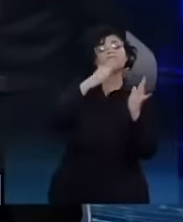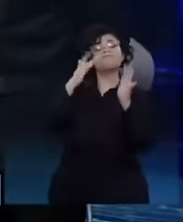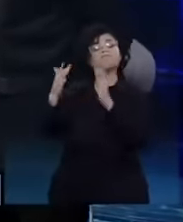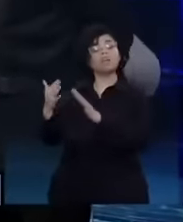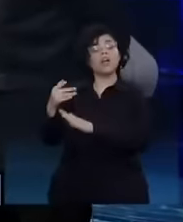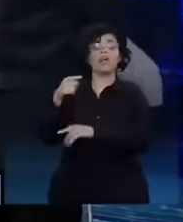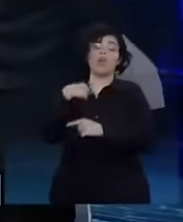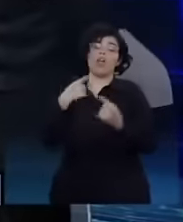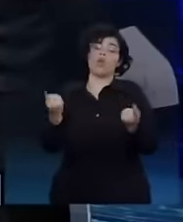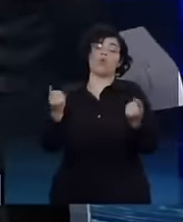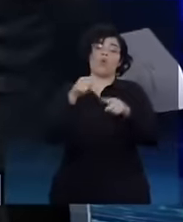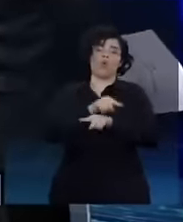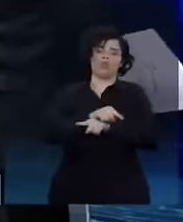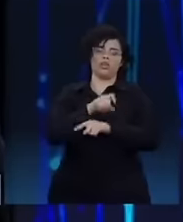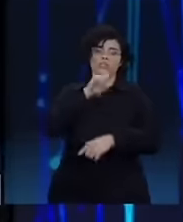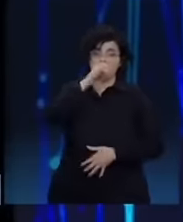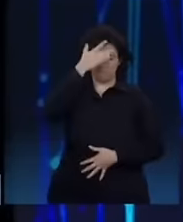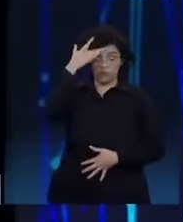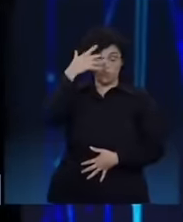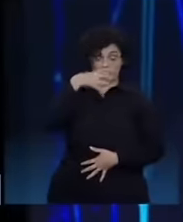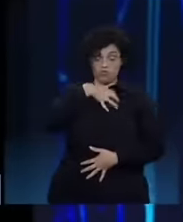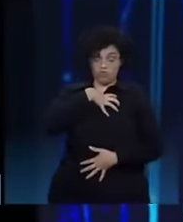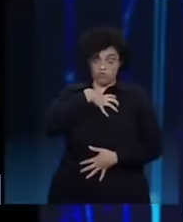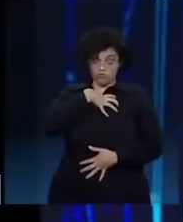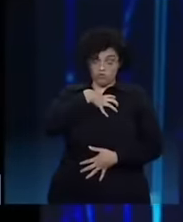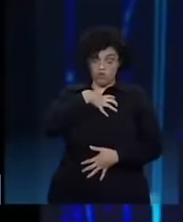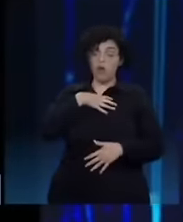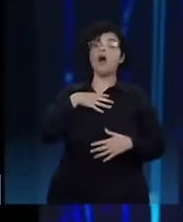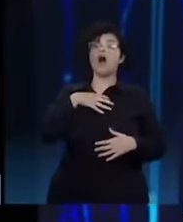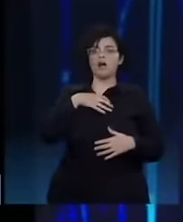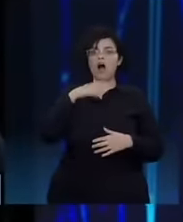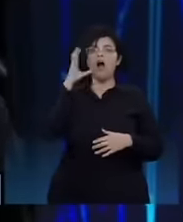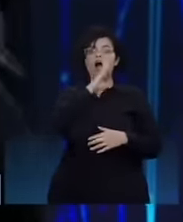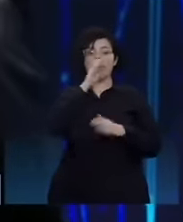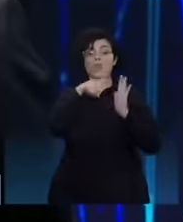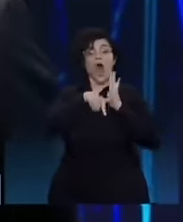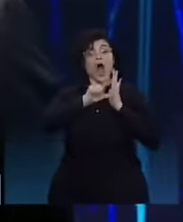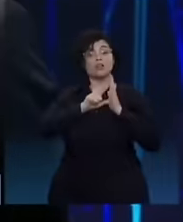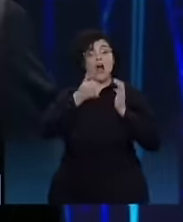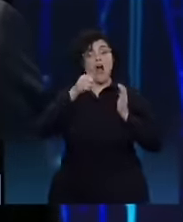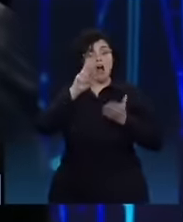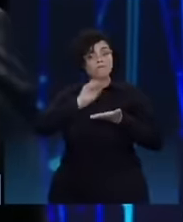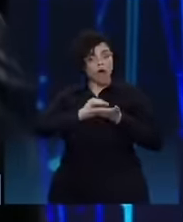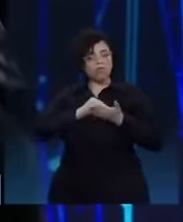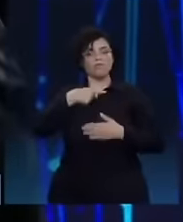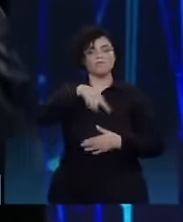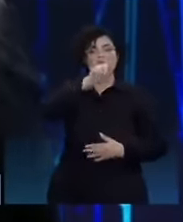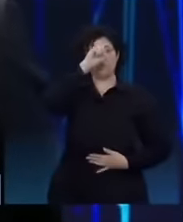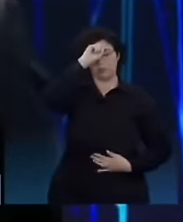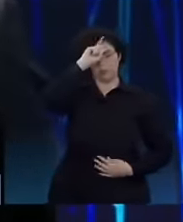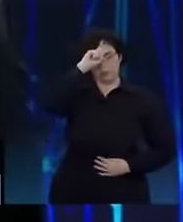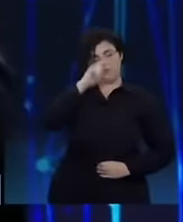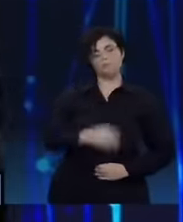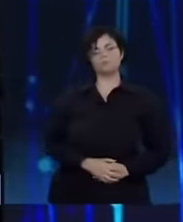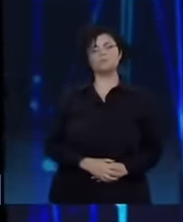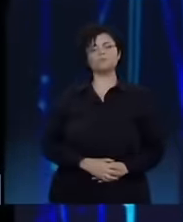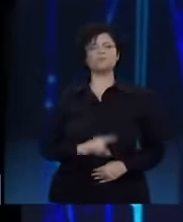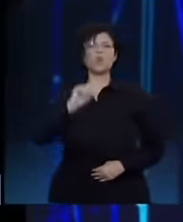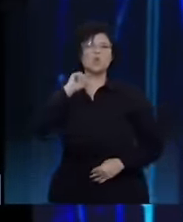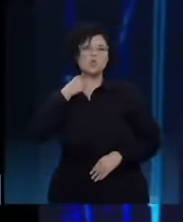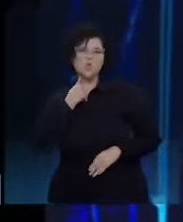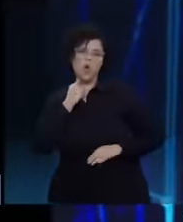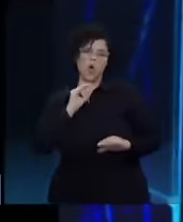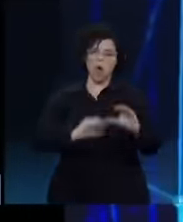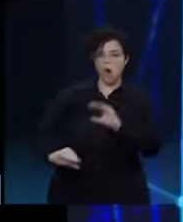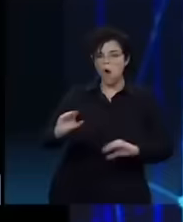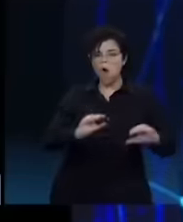como a pessoa ir se sentir em casa e depois, daquela maneira, ir para o hospital. Agora, deixa bem claro, quando se fala em corrupção, corrupção